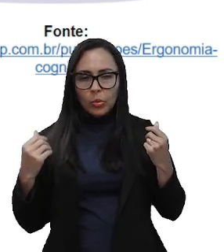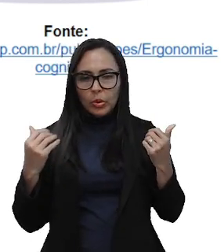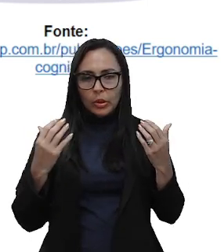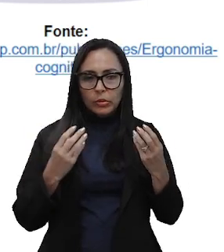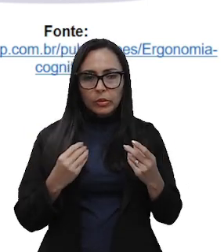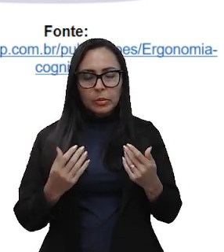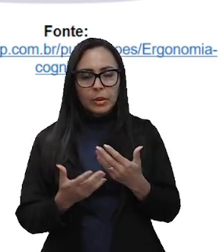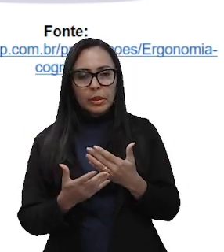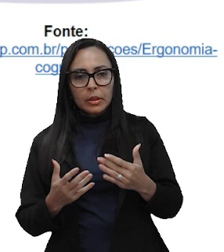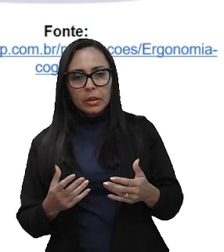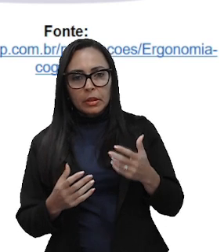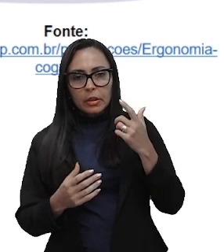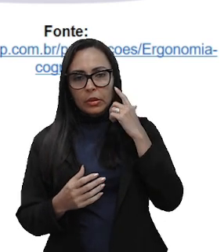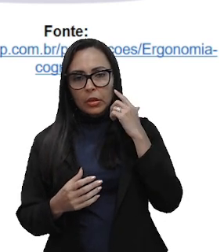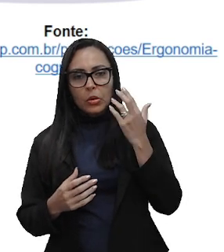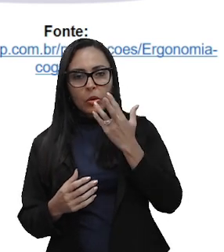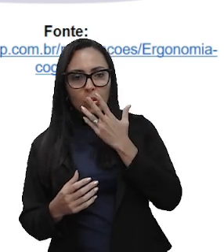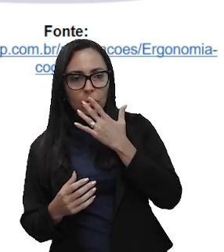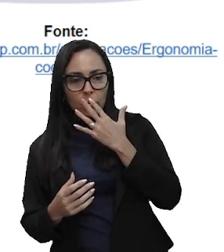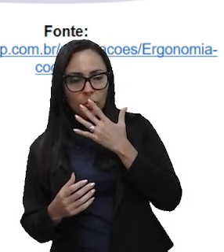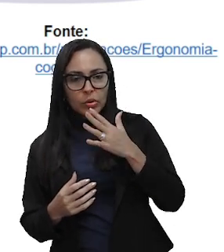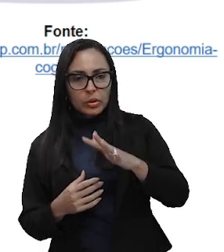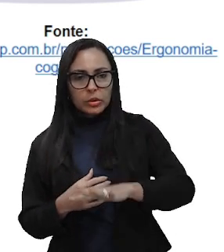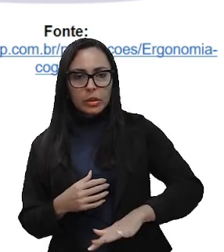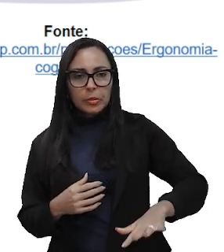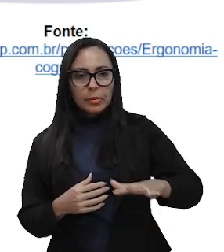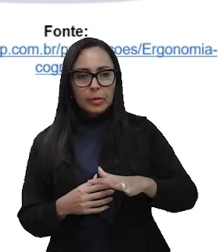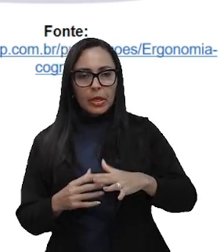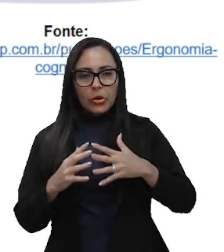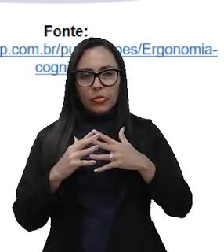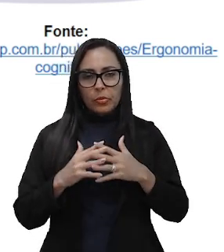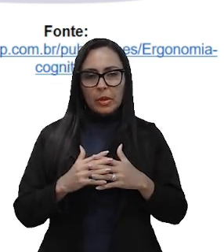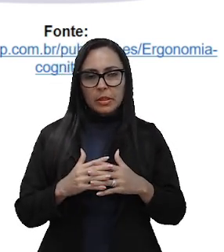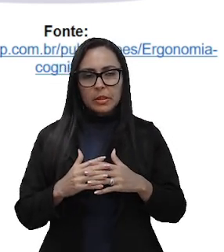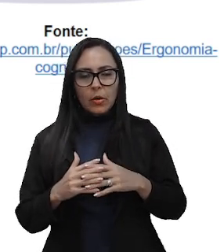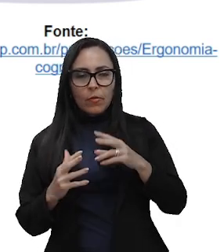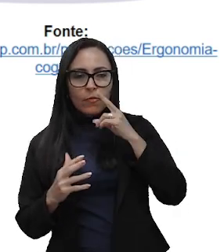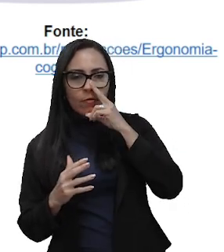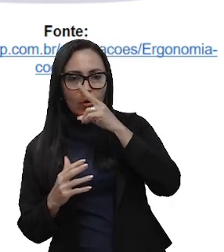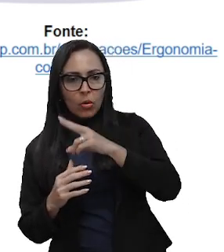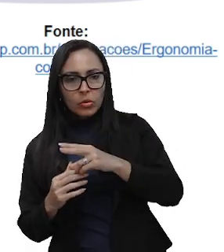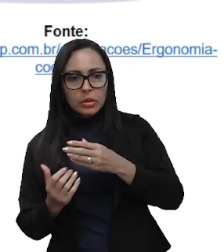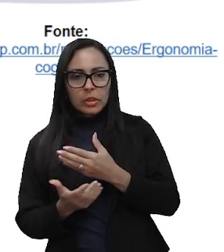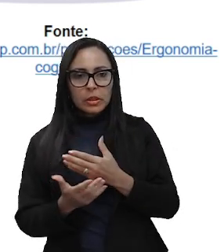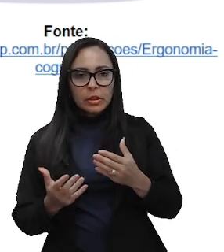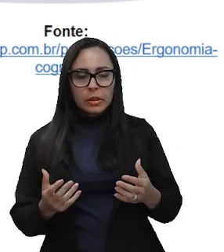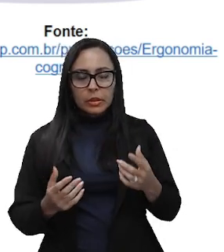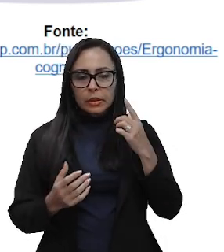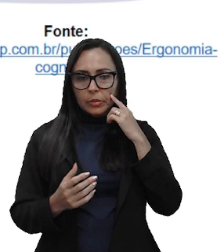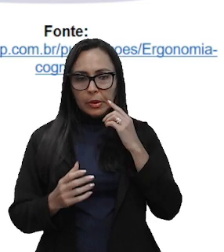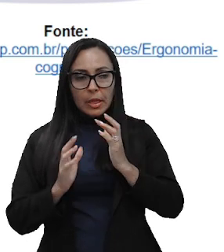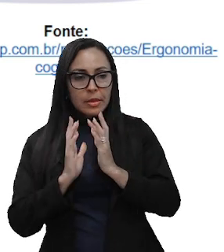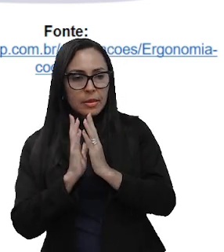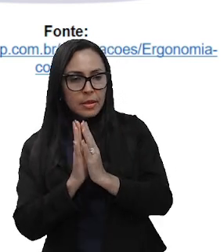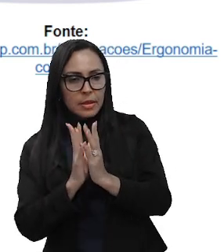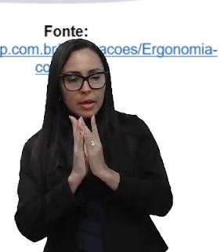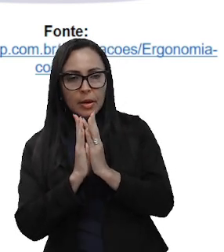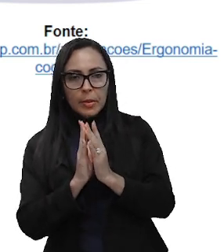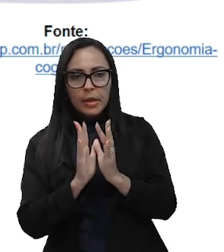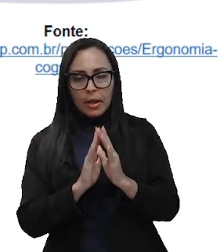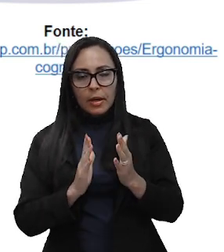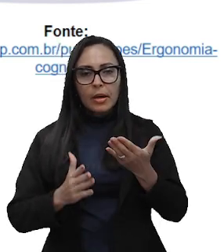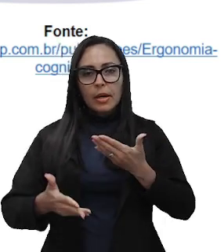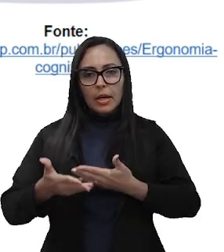ambiente, cores dos ambientes, vibração, força e posturas estáticas e dinâmicas relacionadas